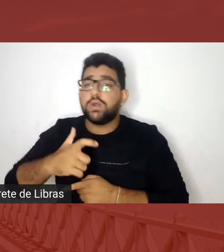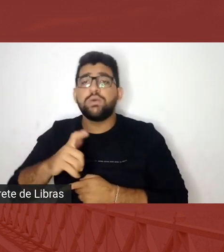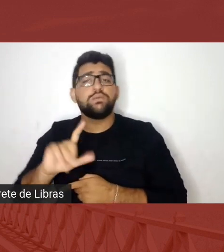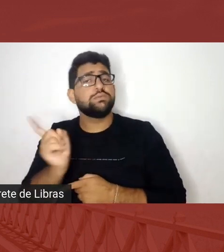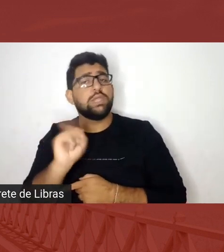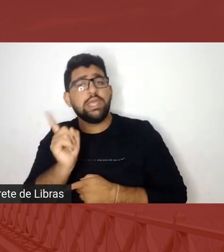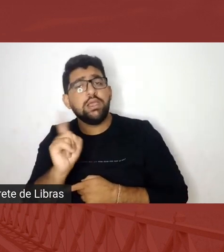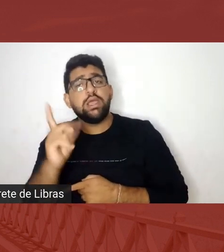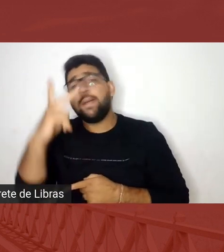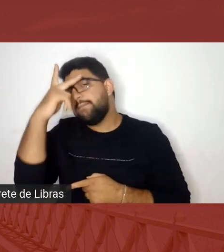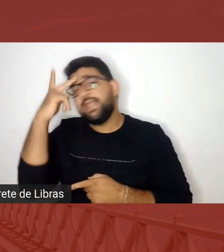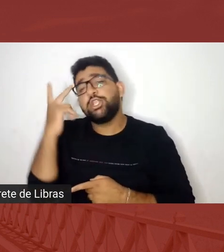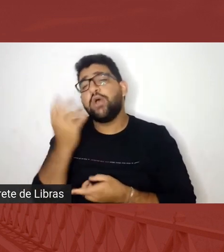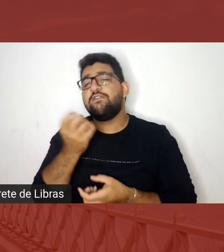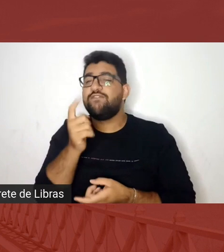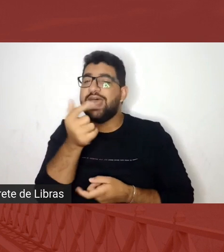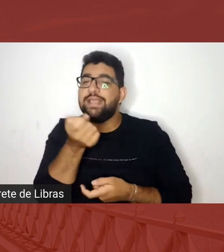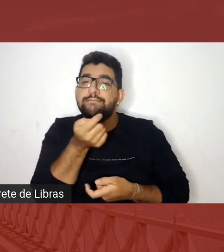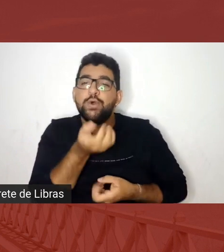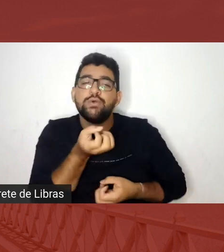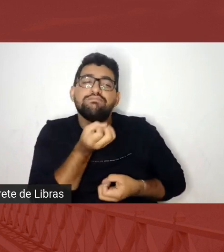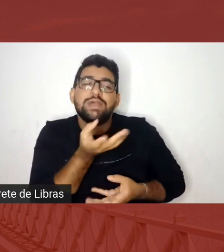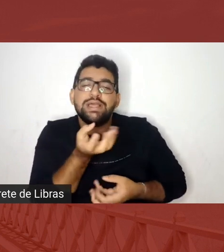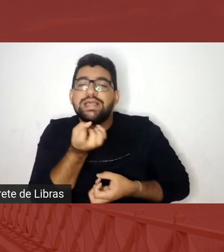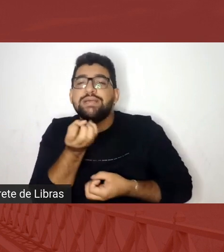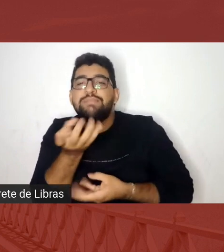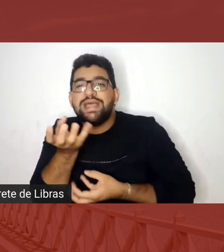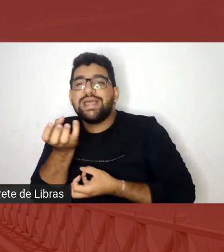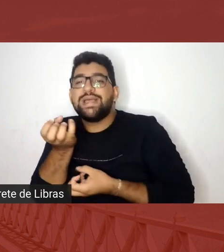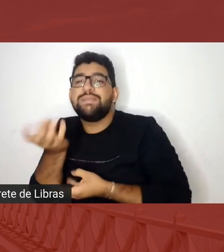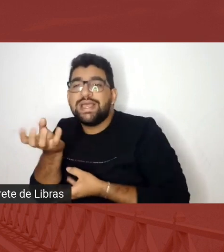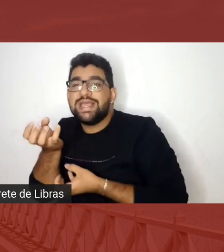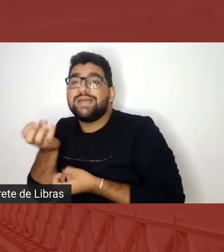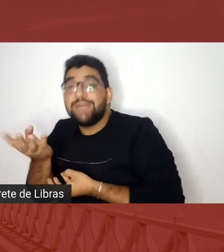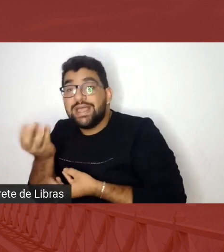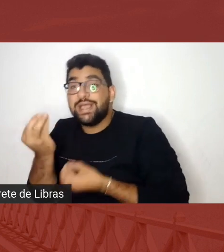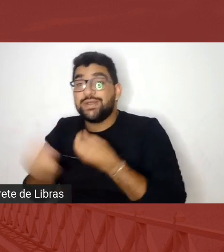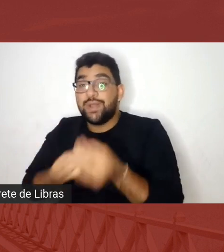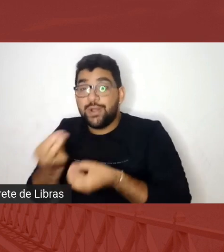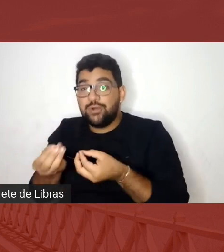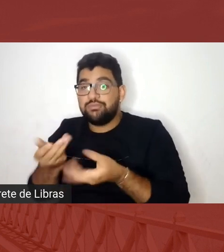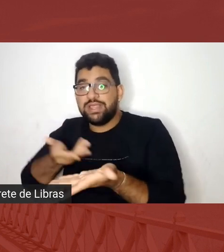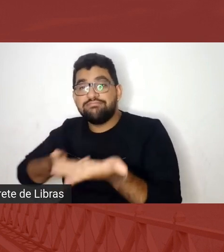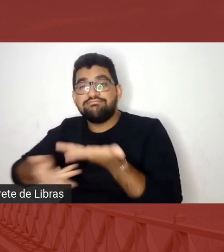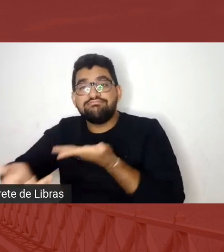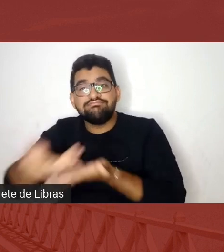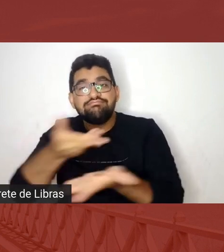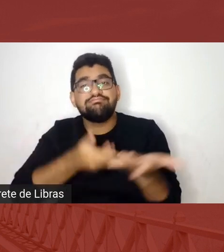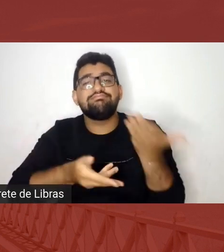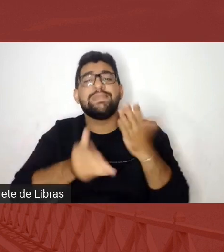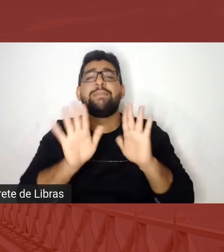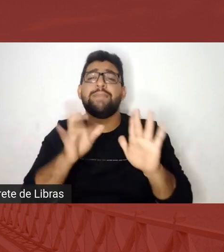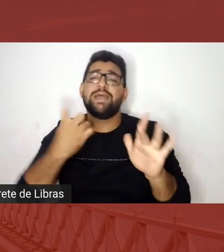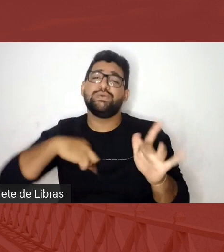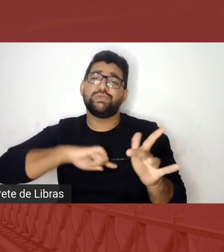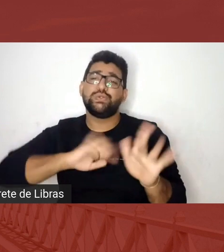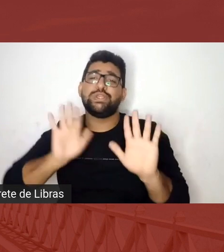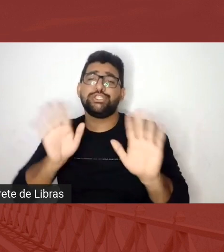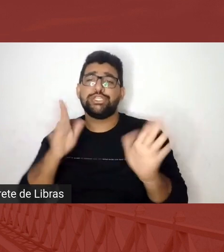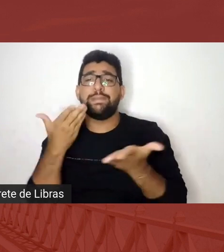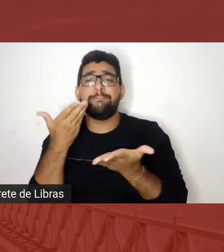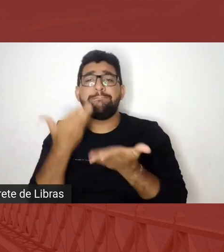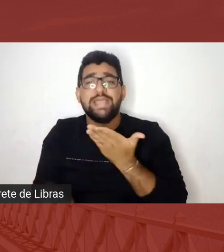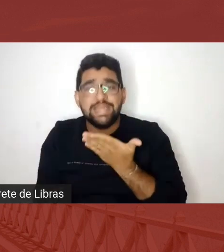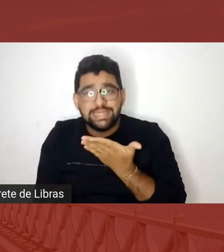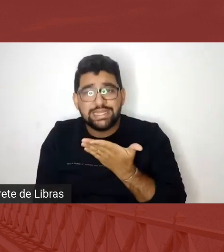pessoa vai te dando conhecimento aos poucos, não, que é o convívio, e a gente tá perdendo isso demais. Era isso um pouco que eu queria estar